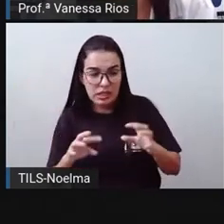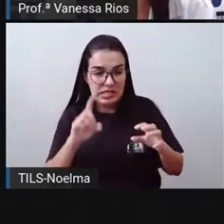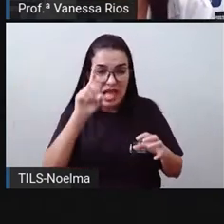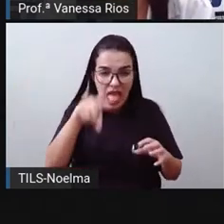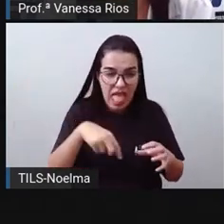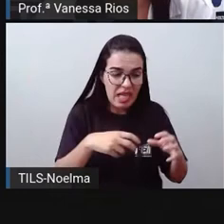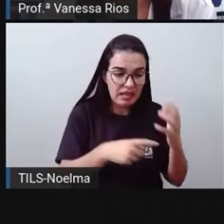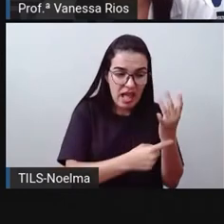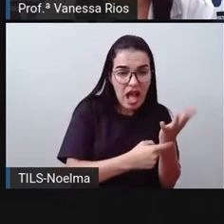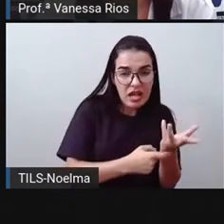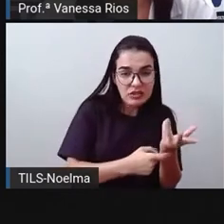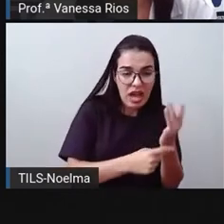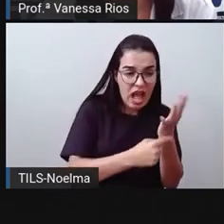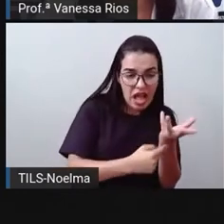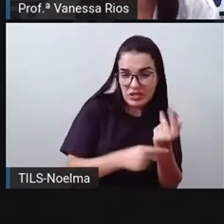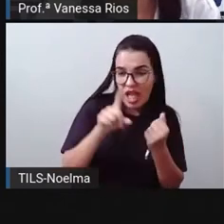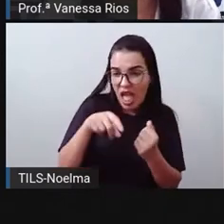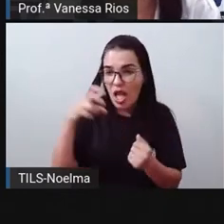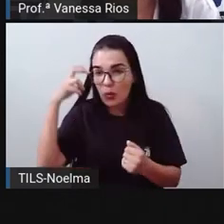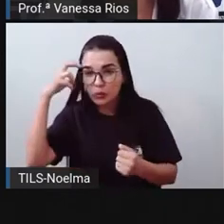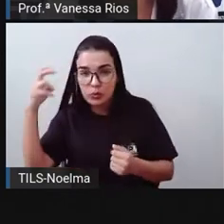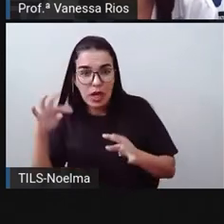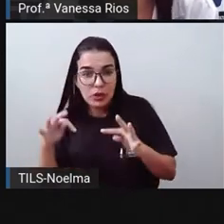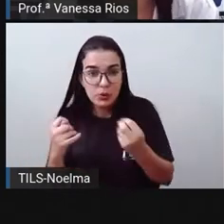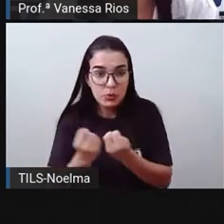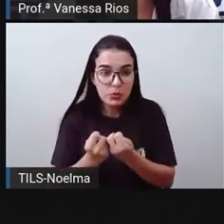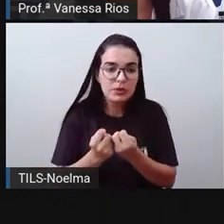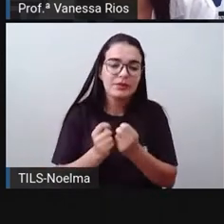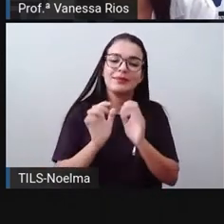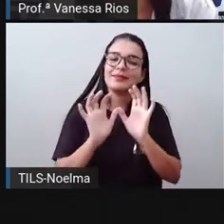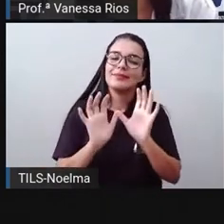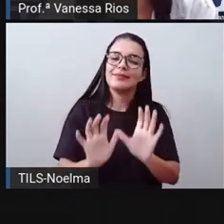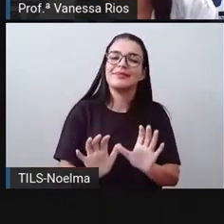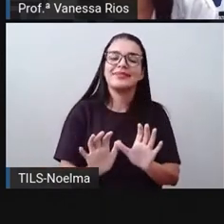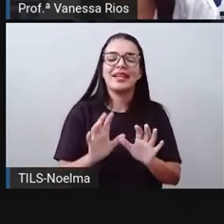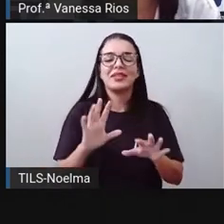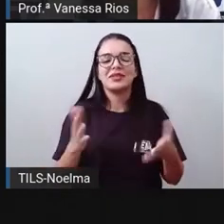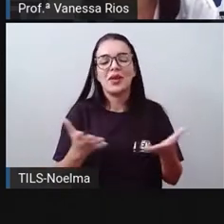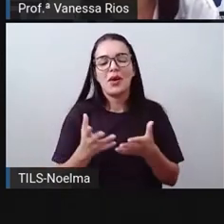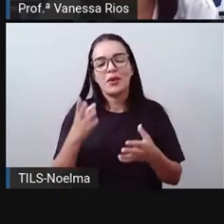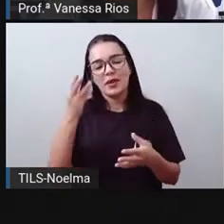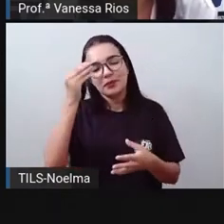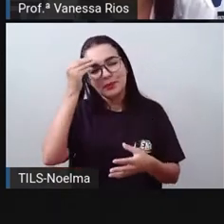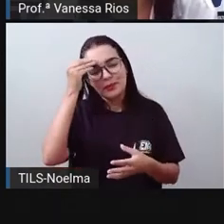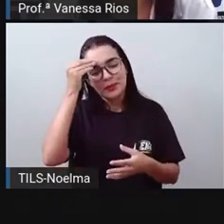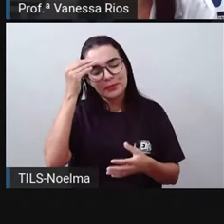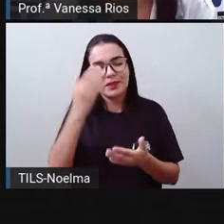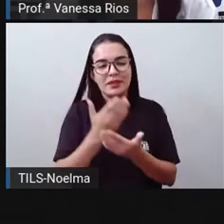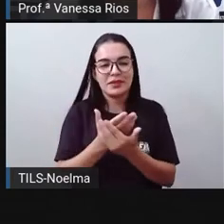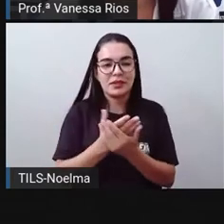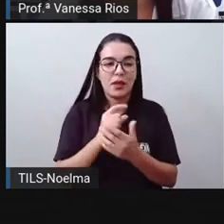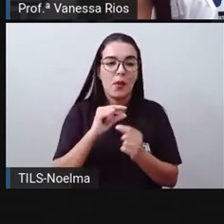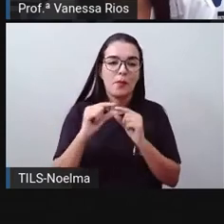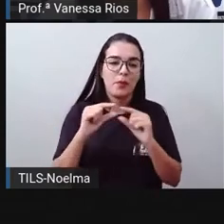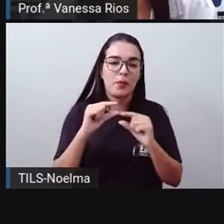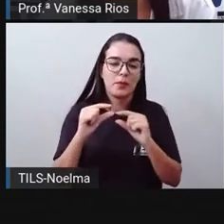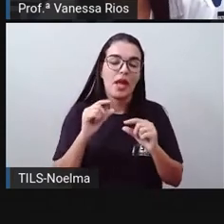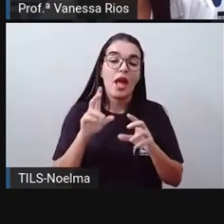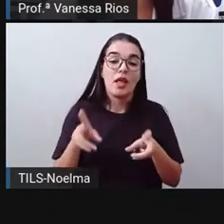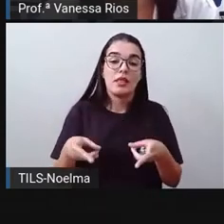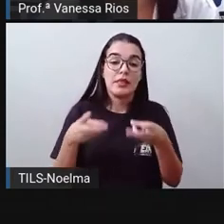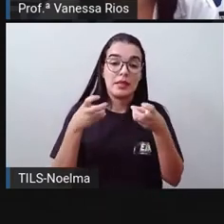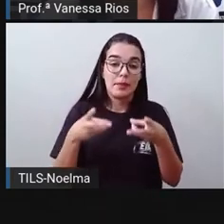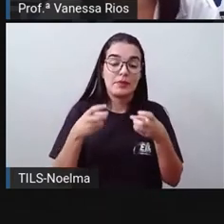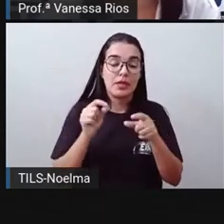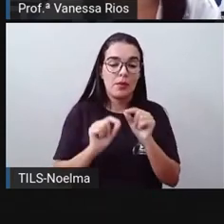sobre essas perguntas, né, esses questionamentos que nós precisamos estudar e observar